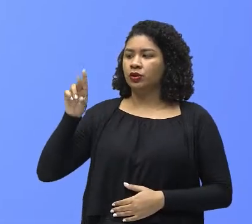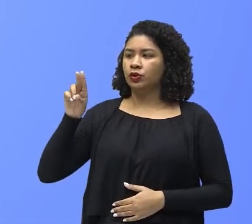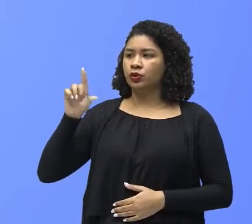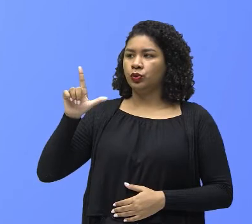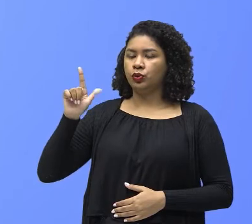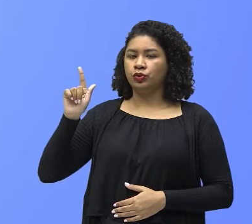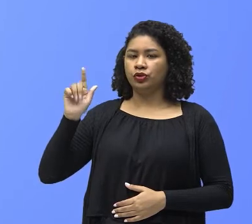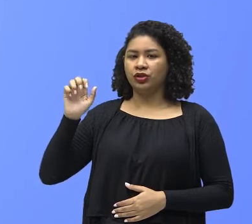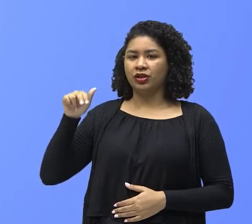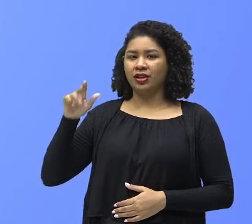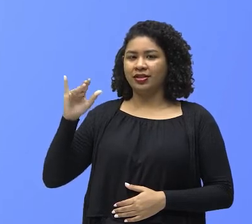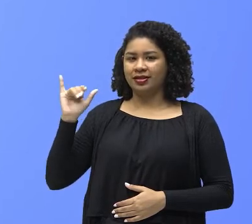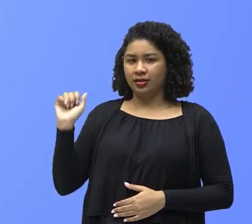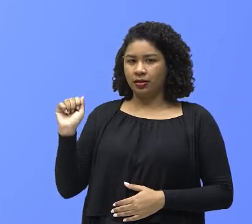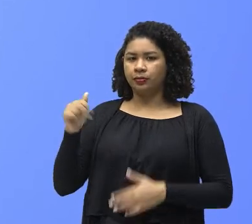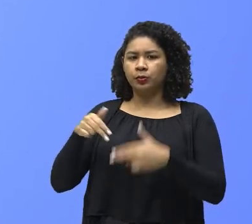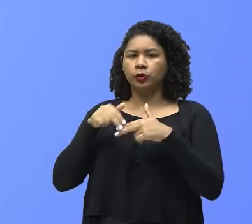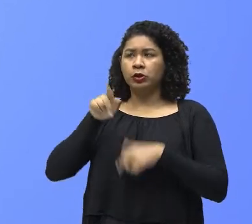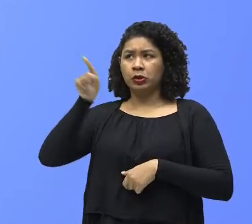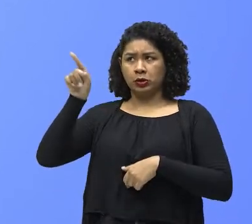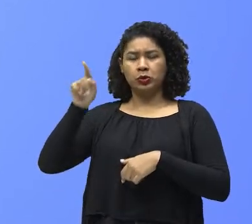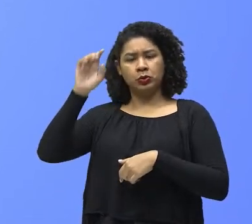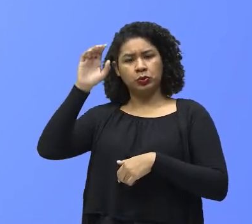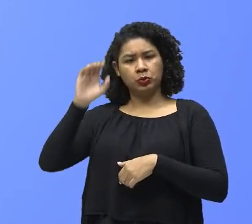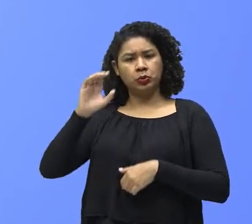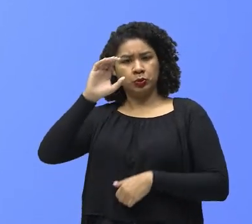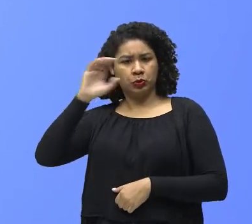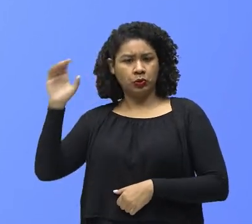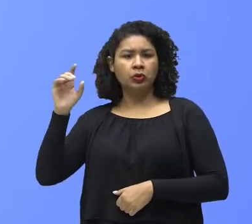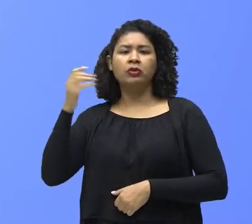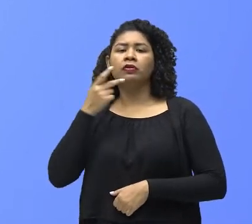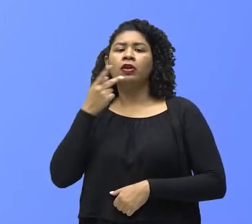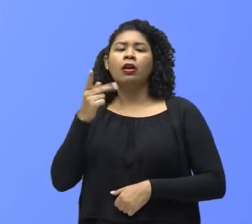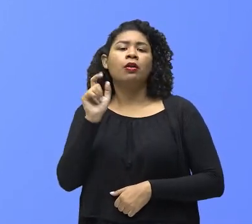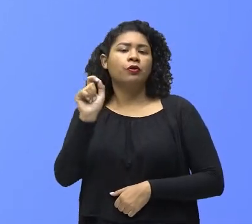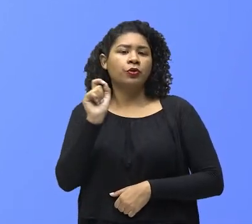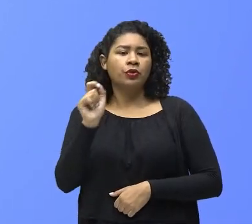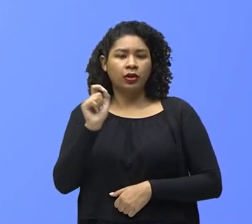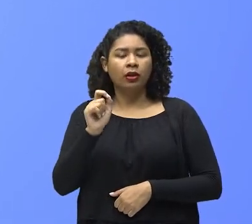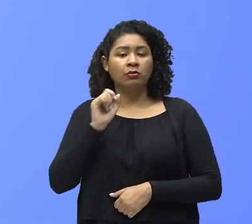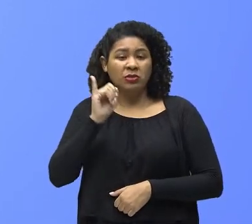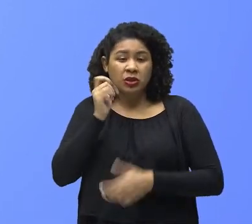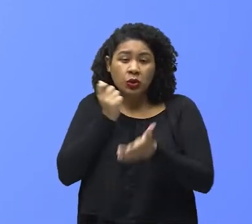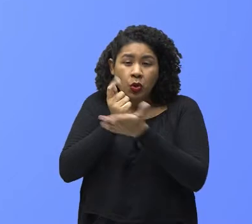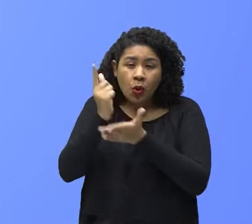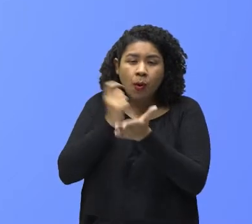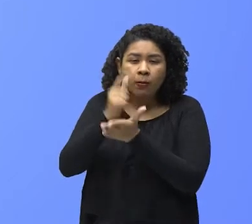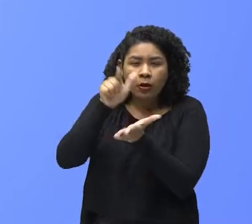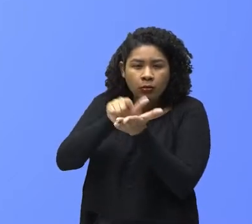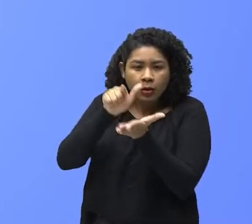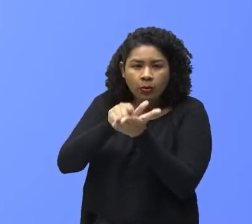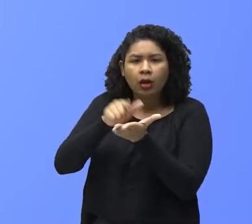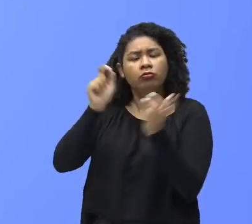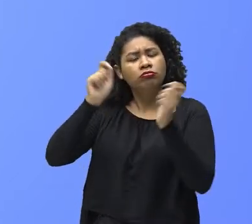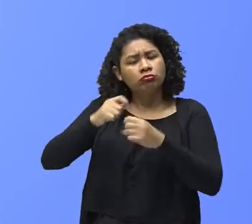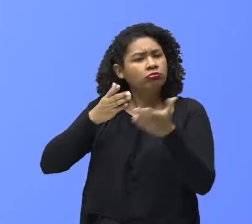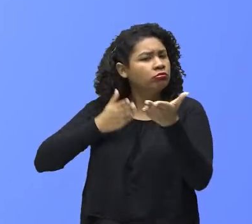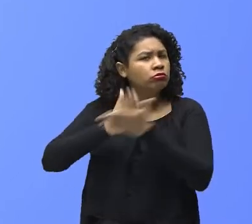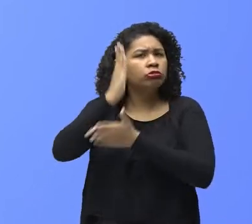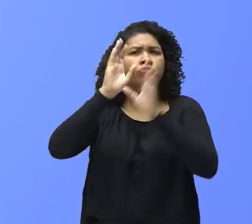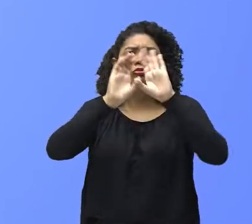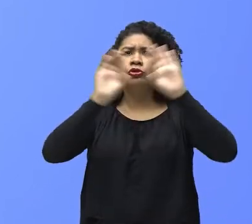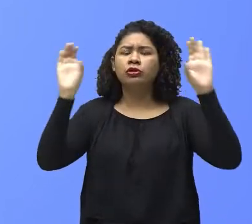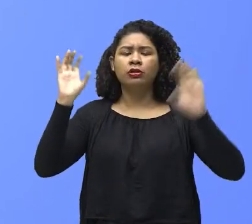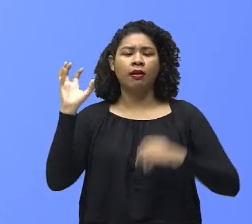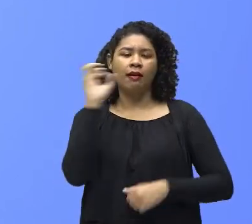clero afirmava que as indulgências garantiriam a passagem para o céu de todos que a comprassem. Então, as pessoas acreditavam que estavam